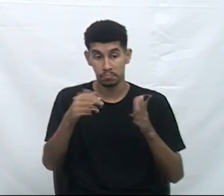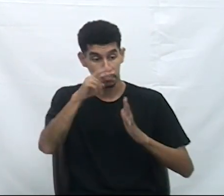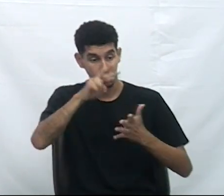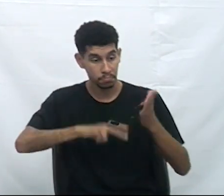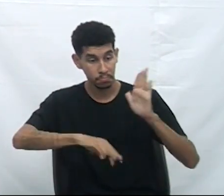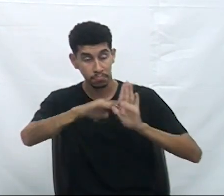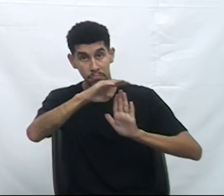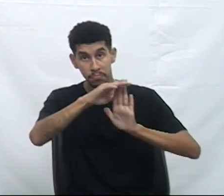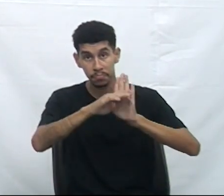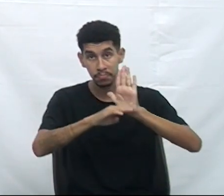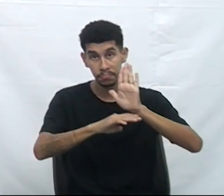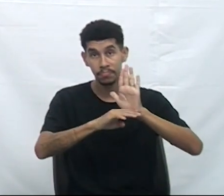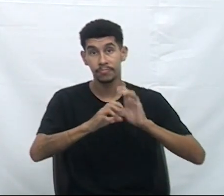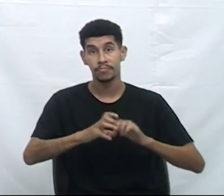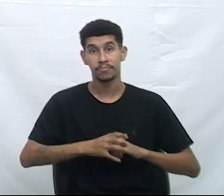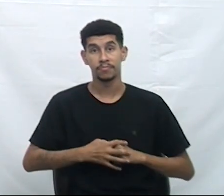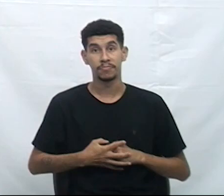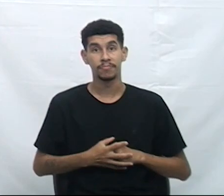faça a leitura do expediente.